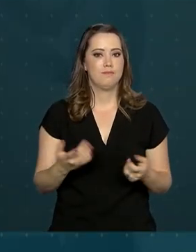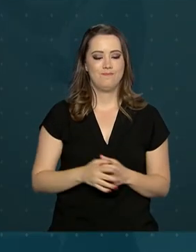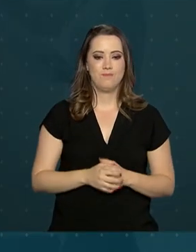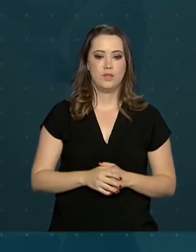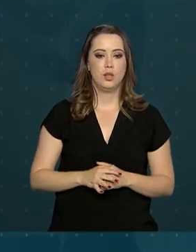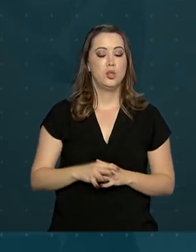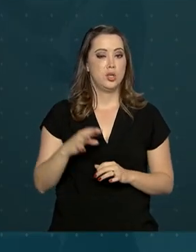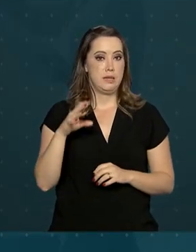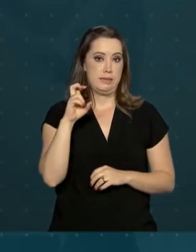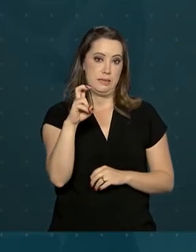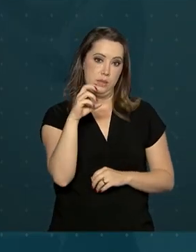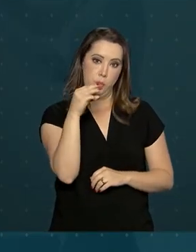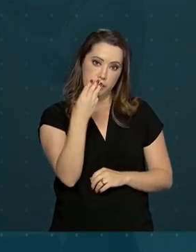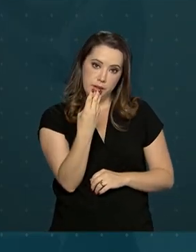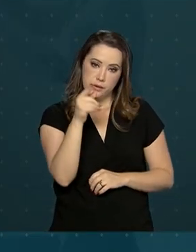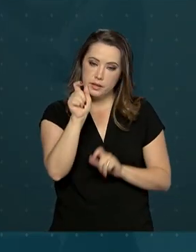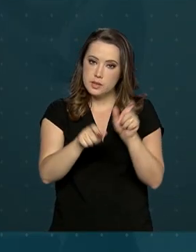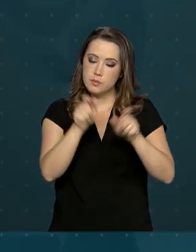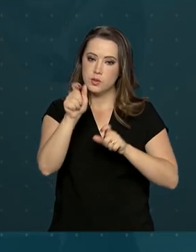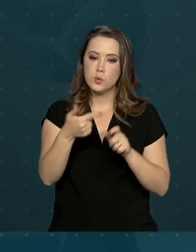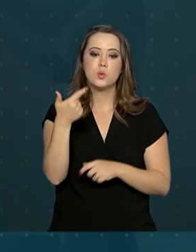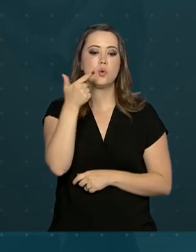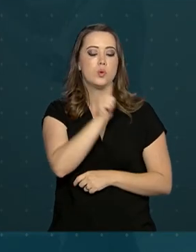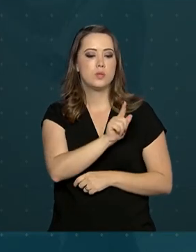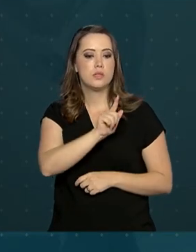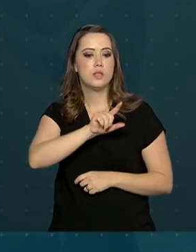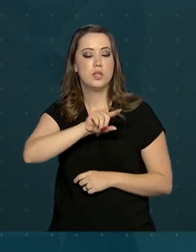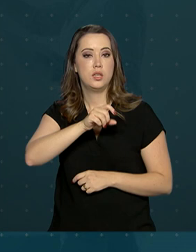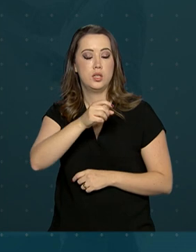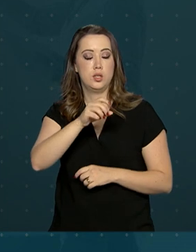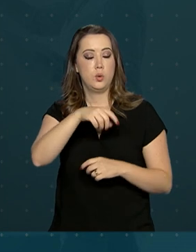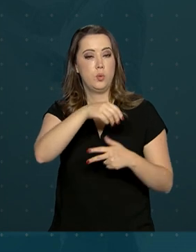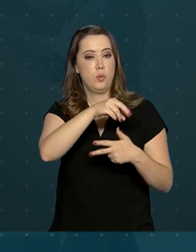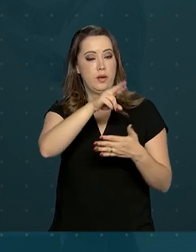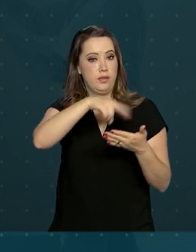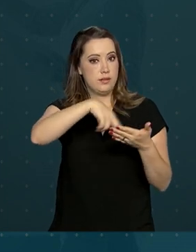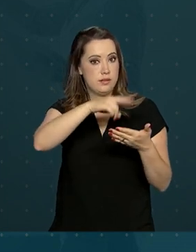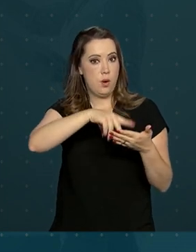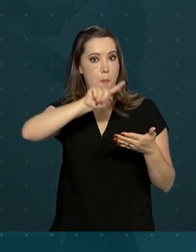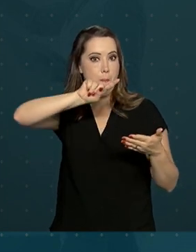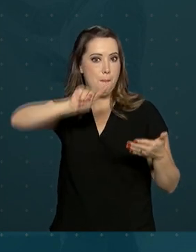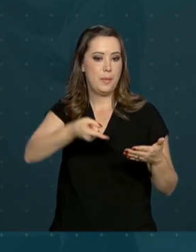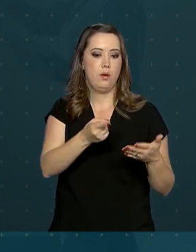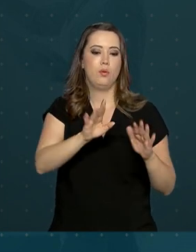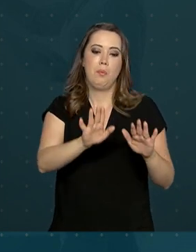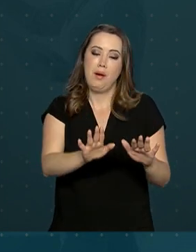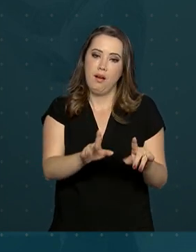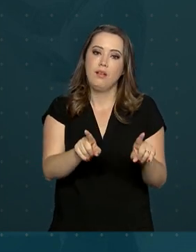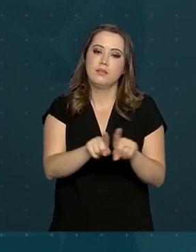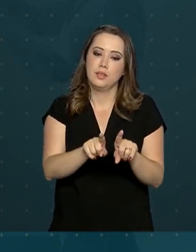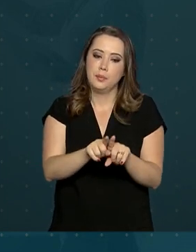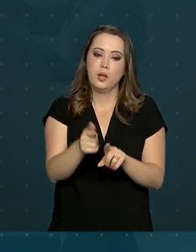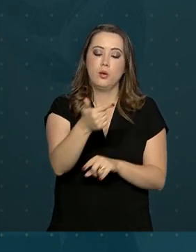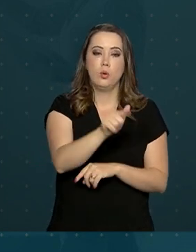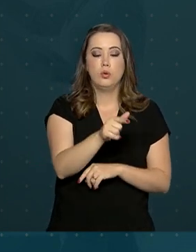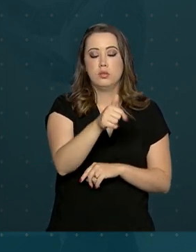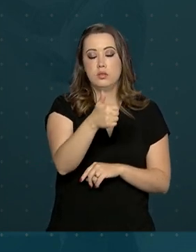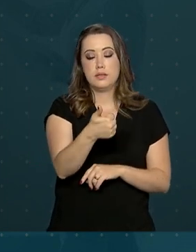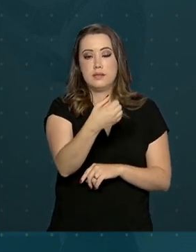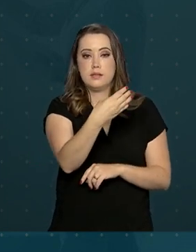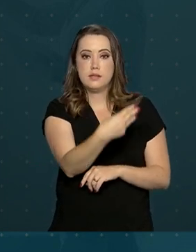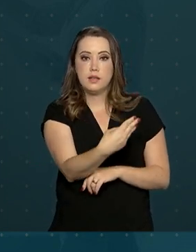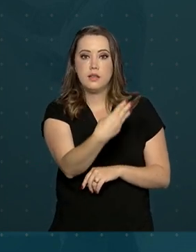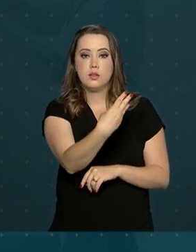53 pessoas tiraram nota máxima na redação do Enem. Por outro lado, 143